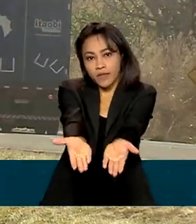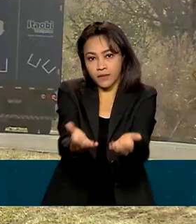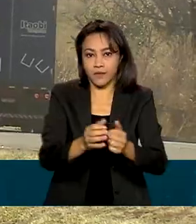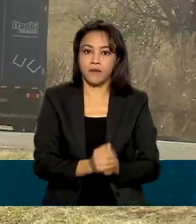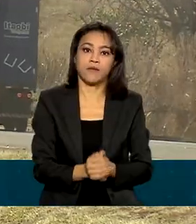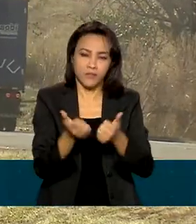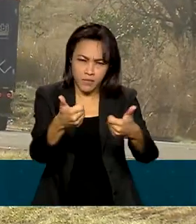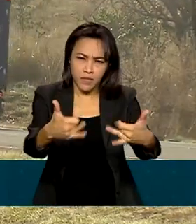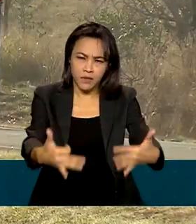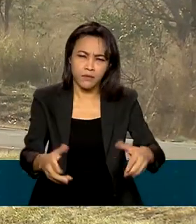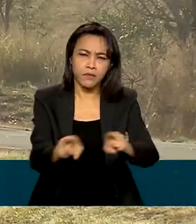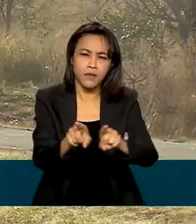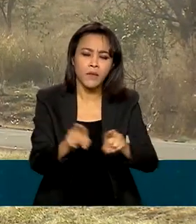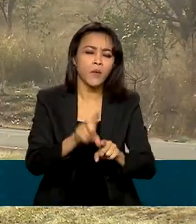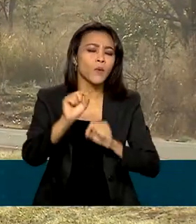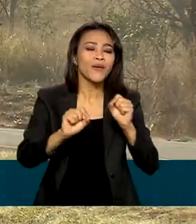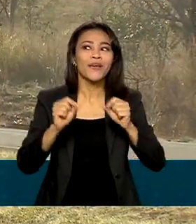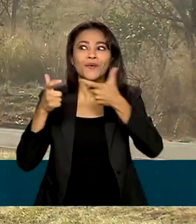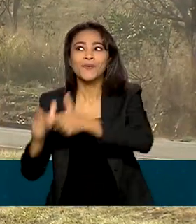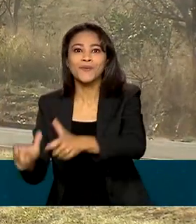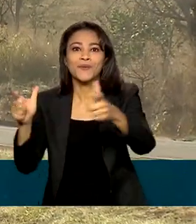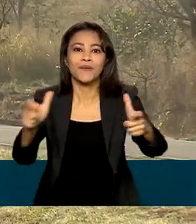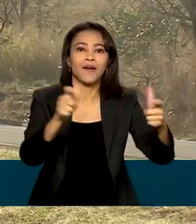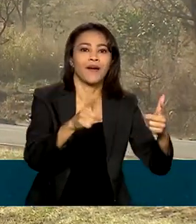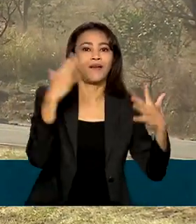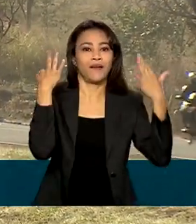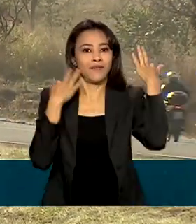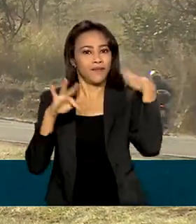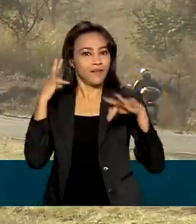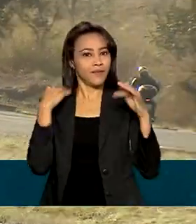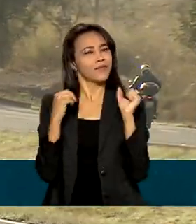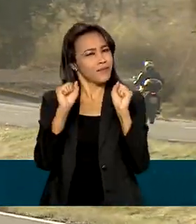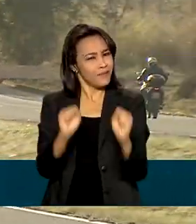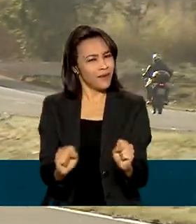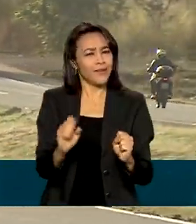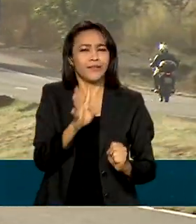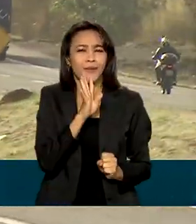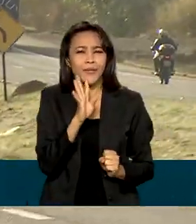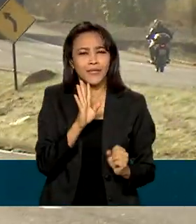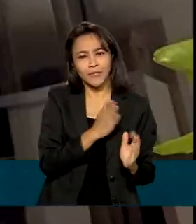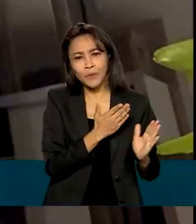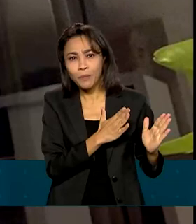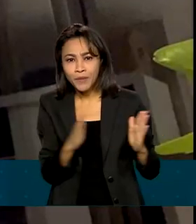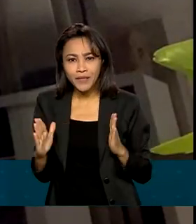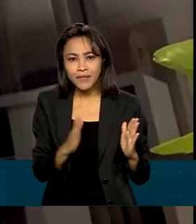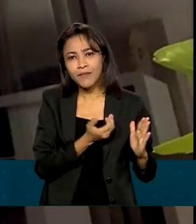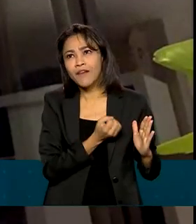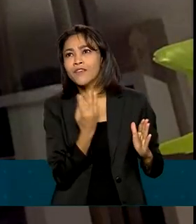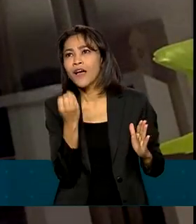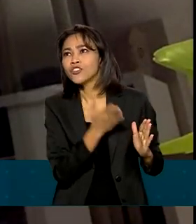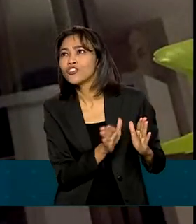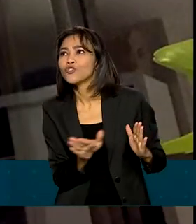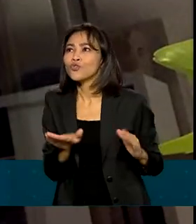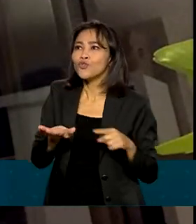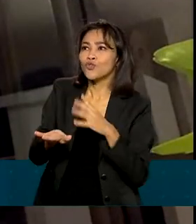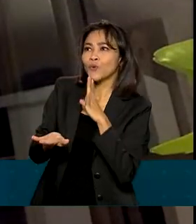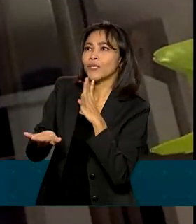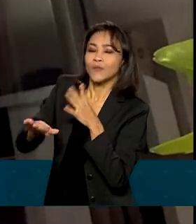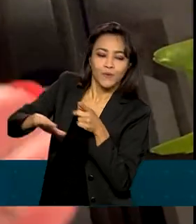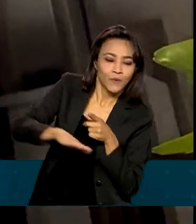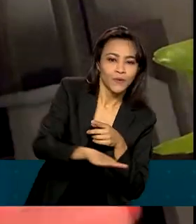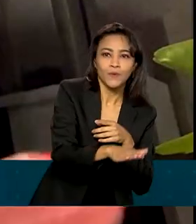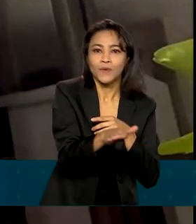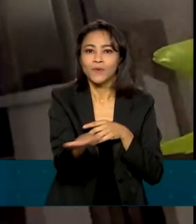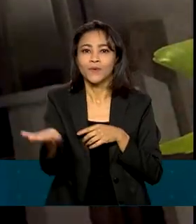cita também os atrativos turísticos que podem ser conhecidos no percurso. Essa cartilha te mostra tudo o que você